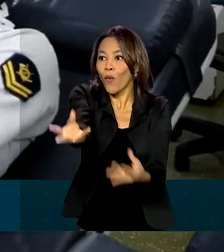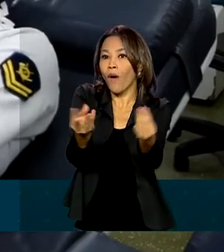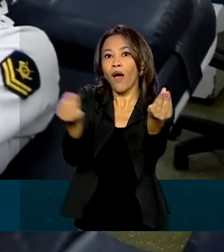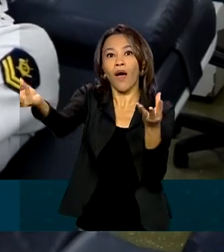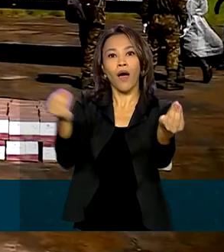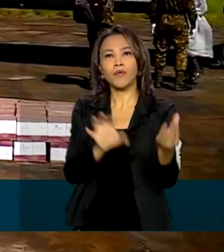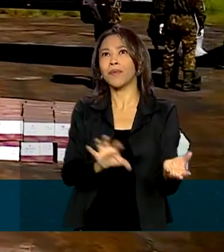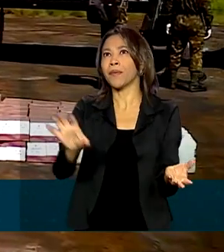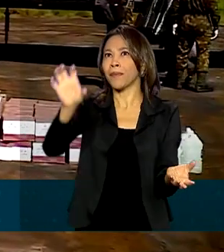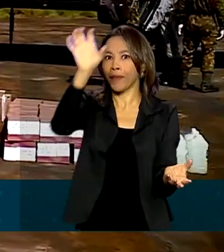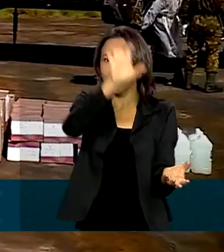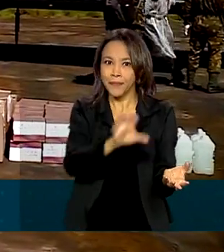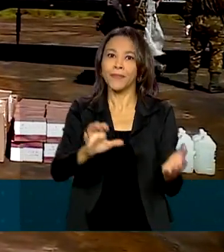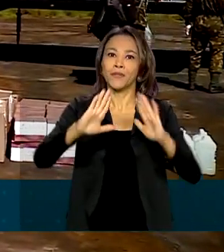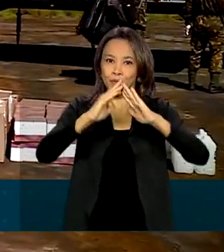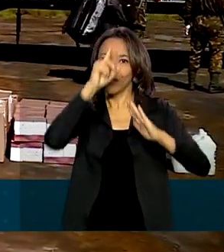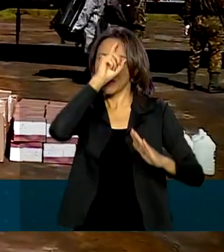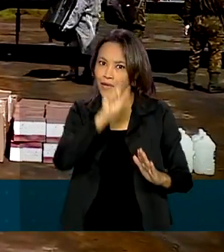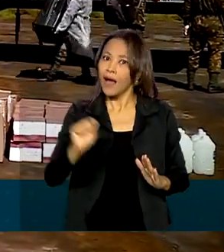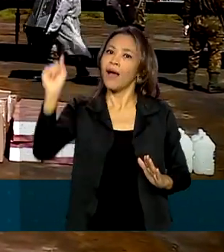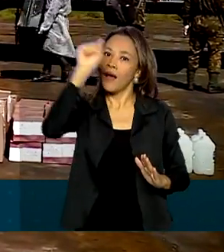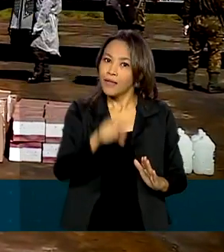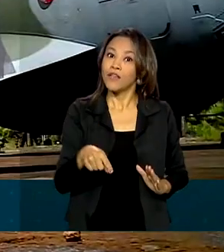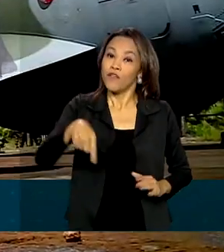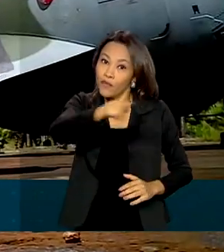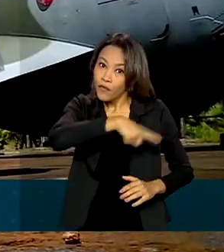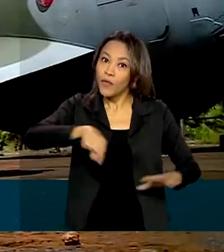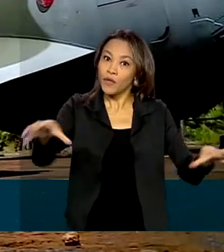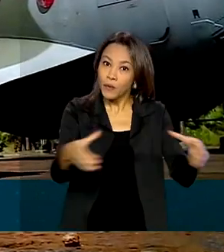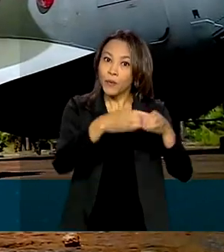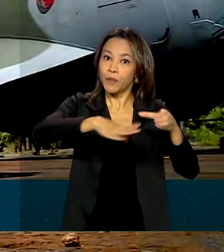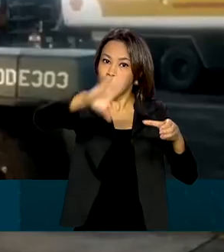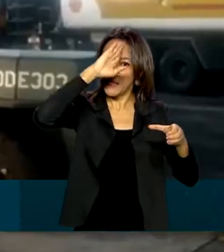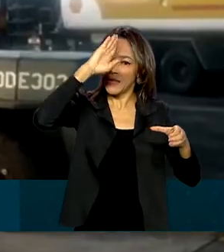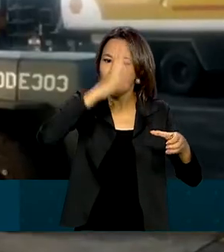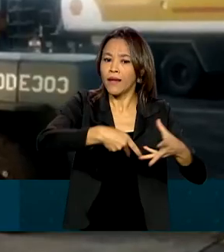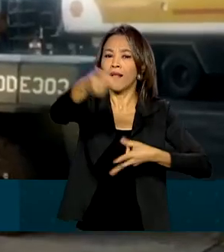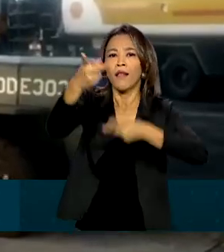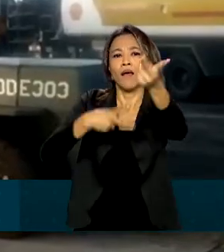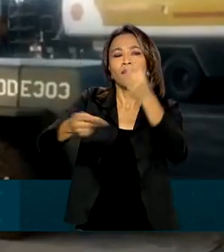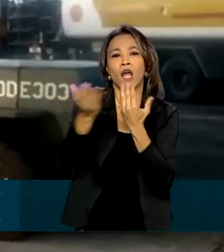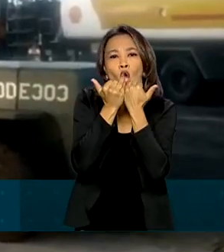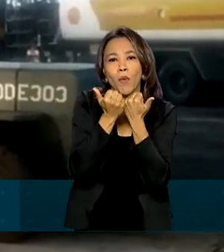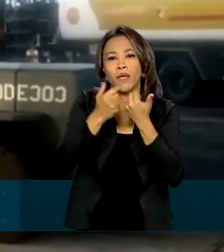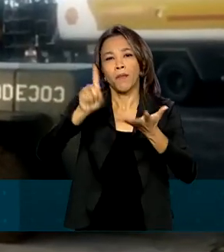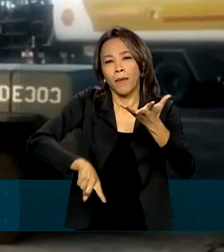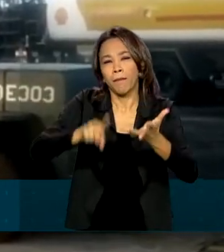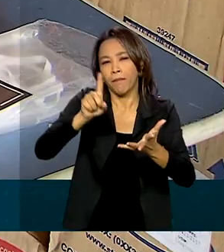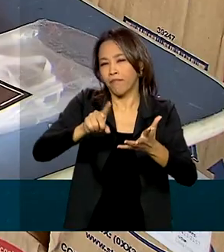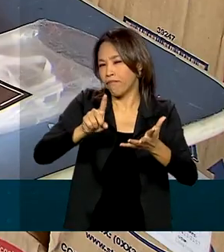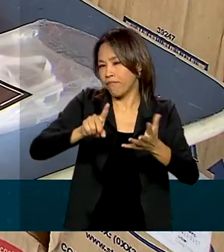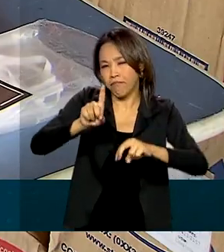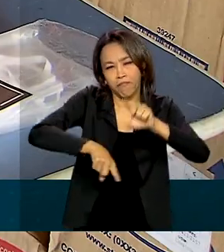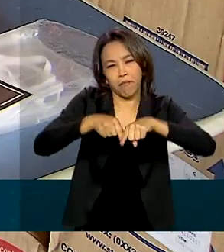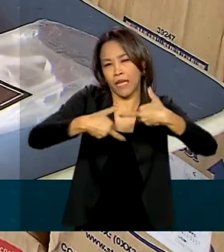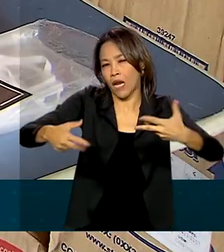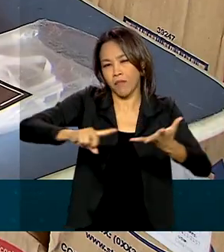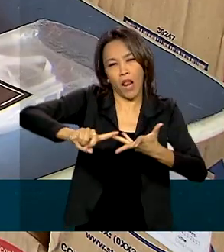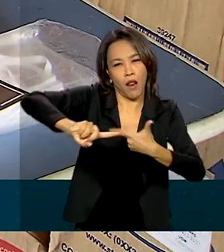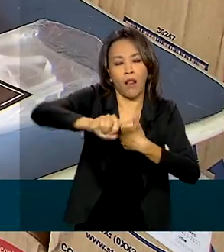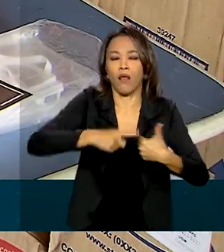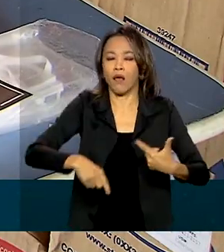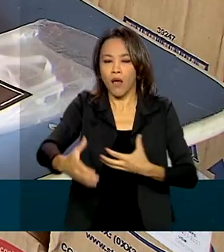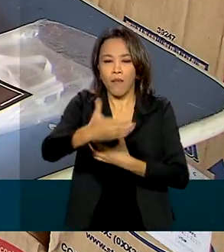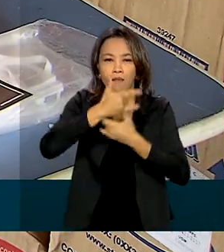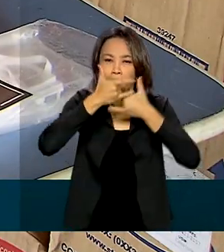Brasil afora. Foram eles também que transportaram suprimentos para os locais mais remotos. Máscaras,